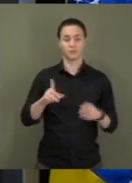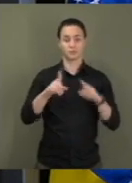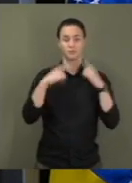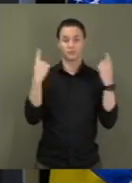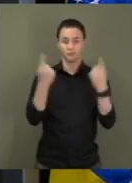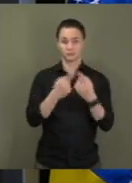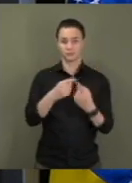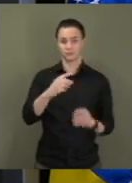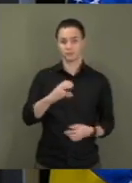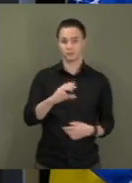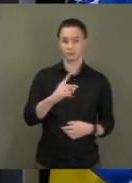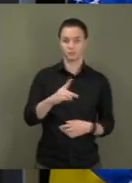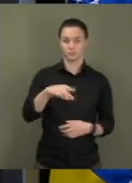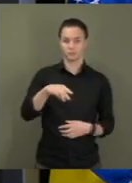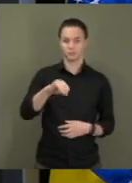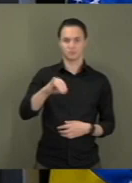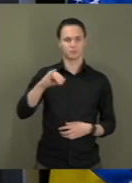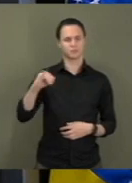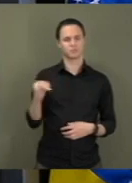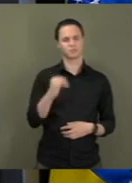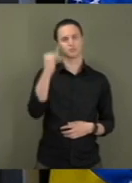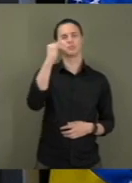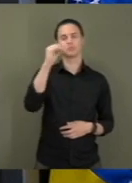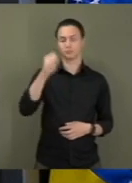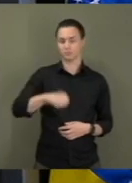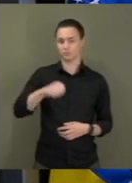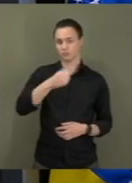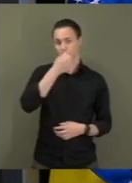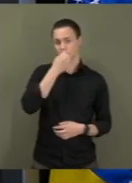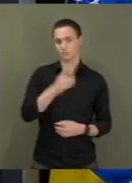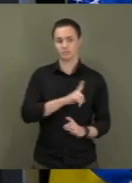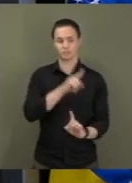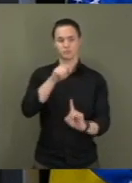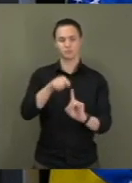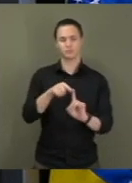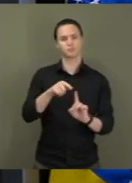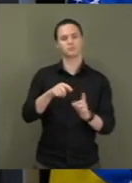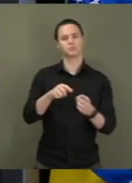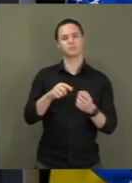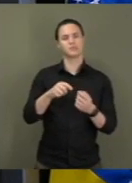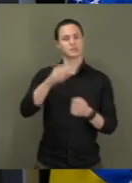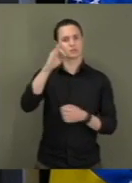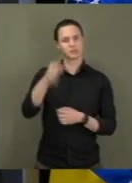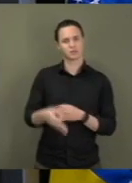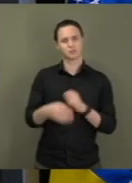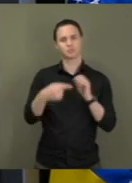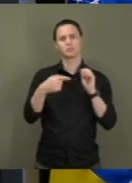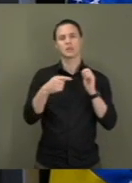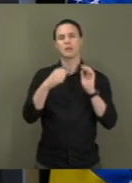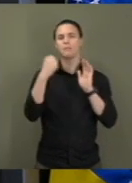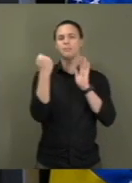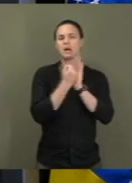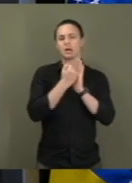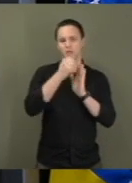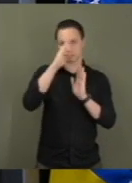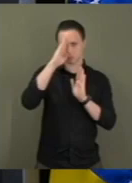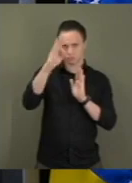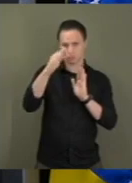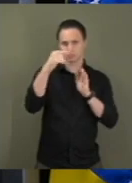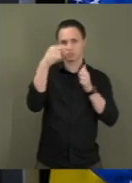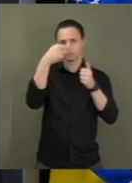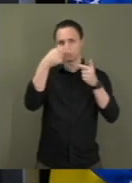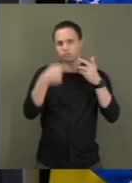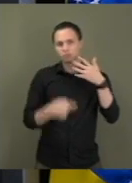ser extremamente útil e importante para justamente definir as prioridades das aprovações